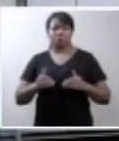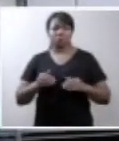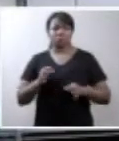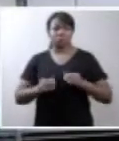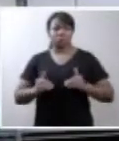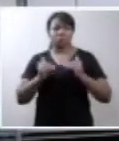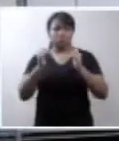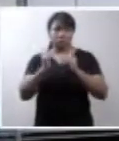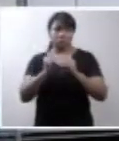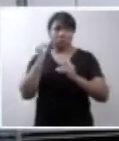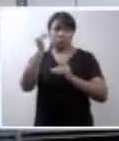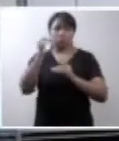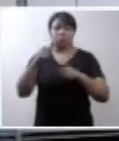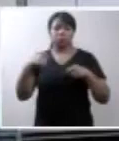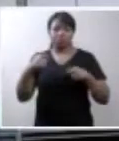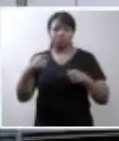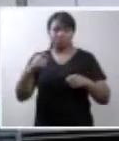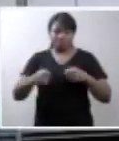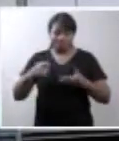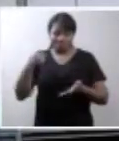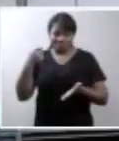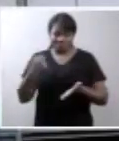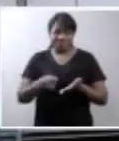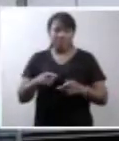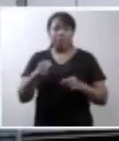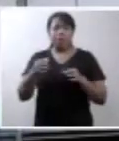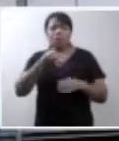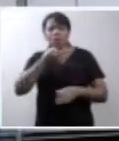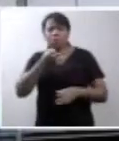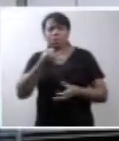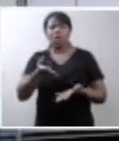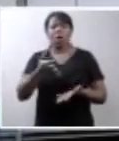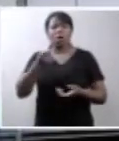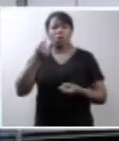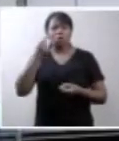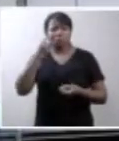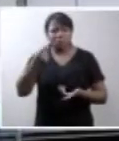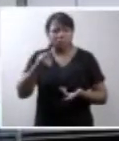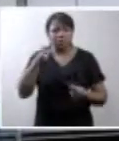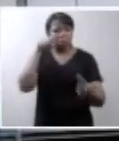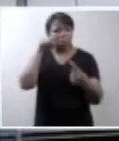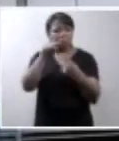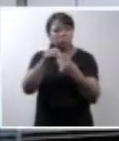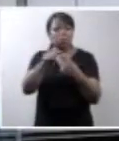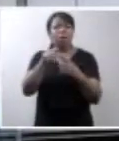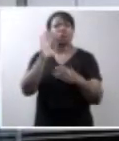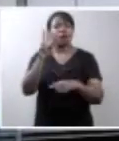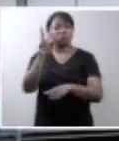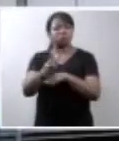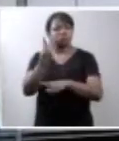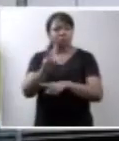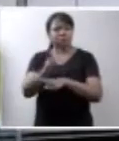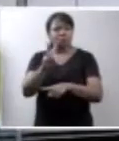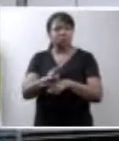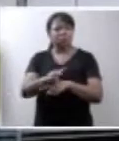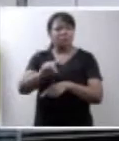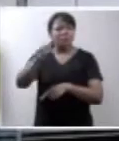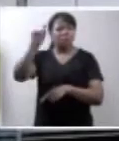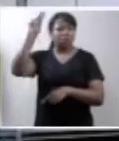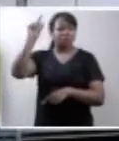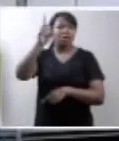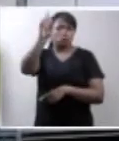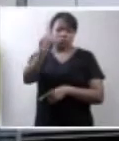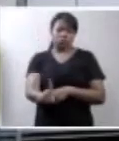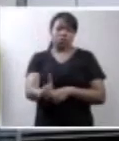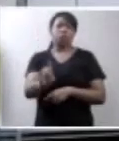deve, no ponto de vista das mulheres que defendem, há muito tempo, os direitos